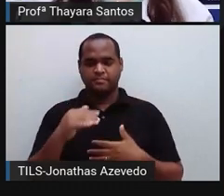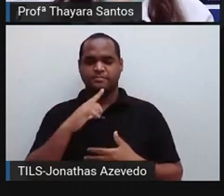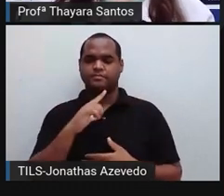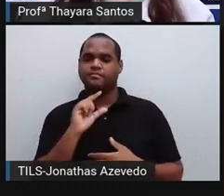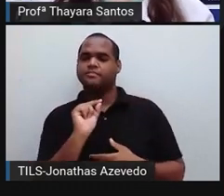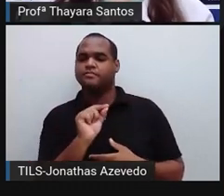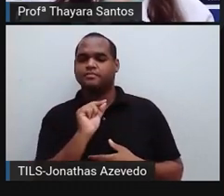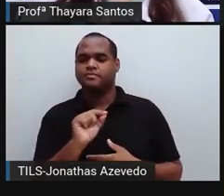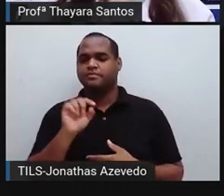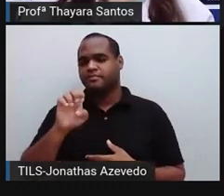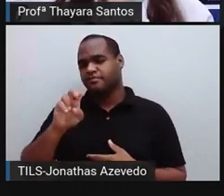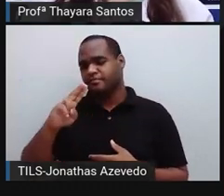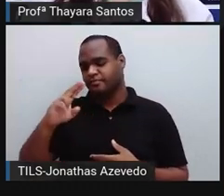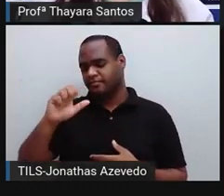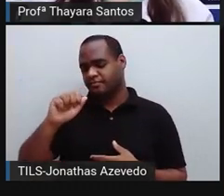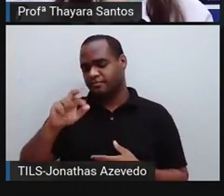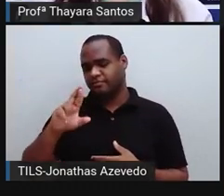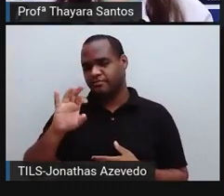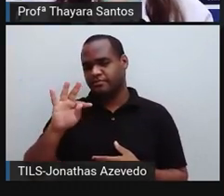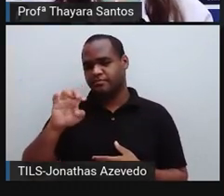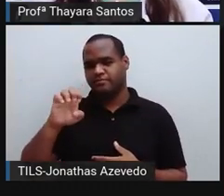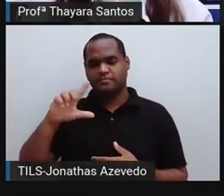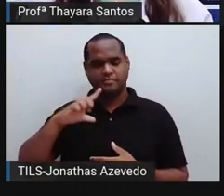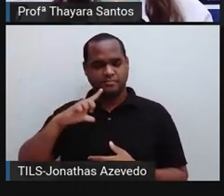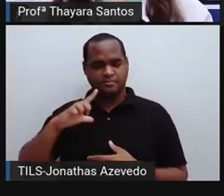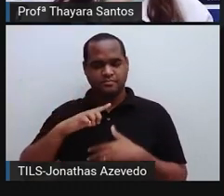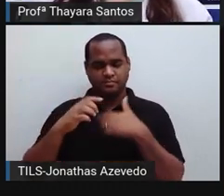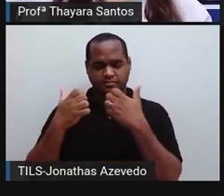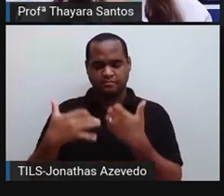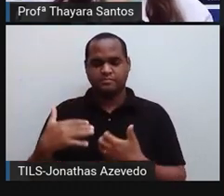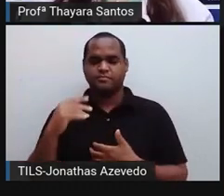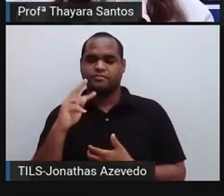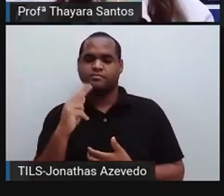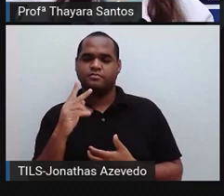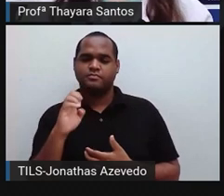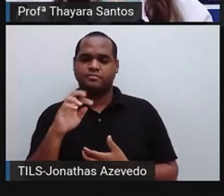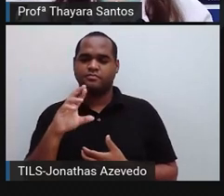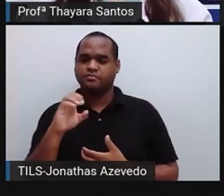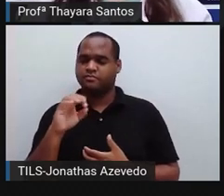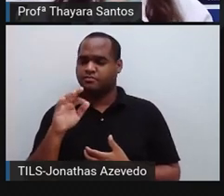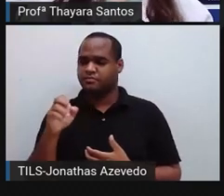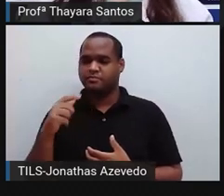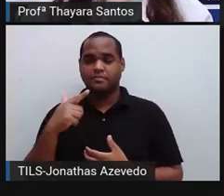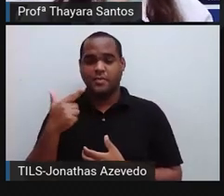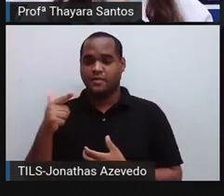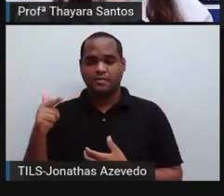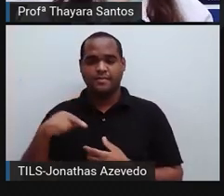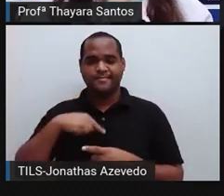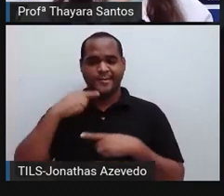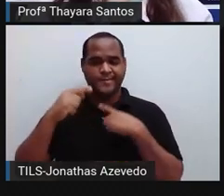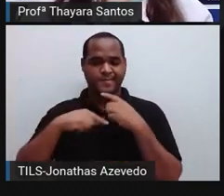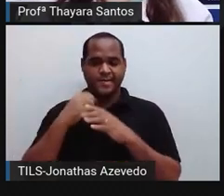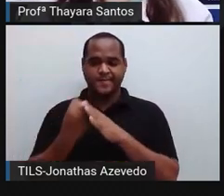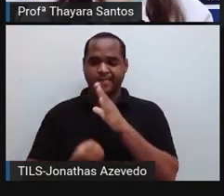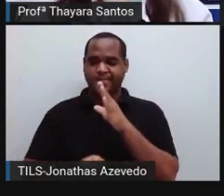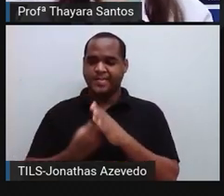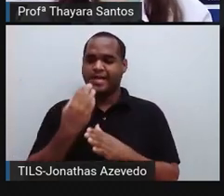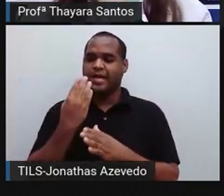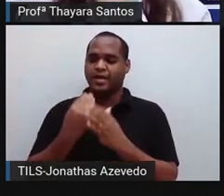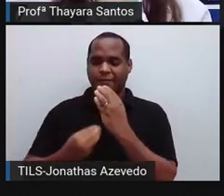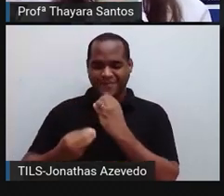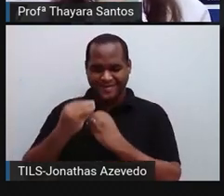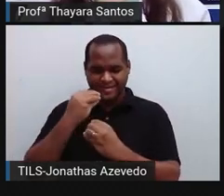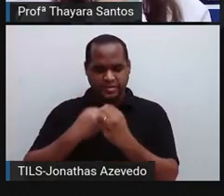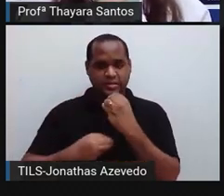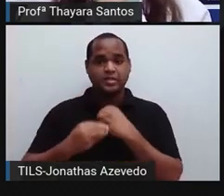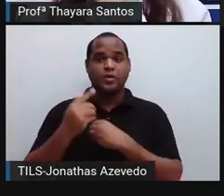das bactérias, eles têm núcleo nessa célula. Eles são heterótrofos, também não têm capacidade de produzir o seu próprio alimento, então eles